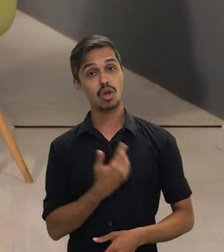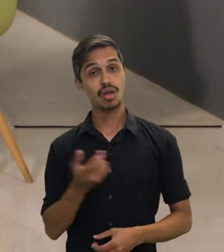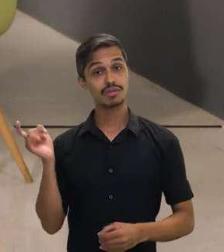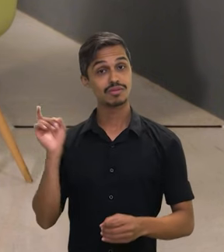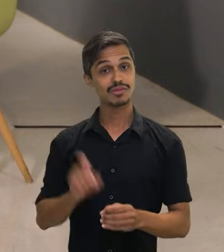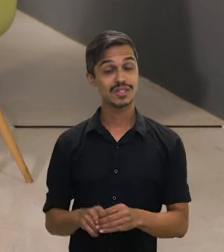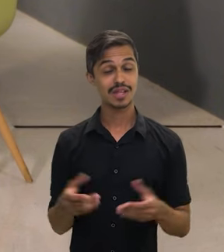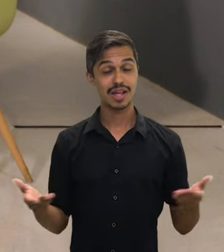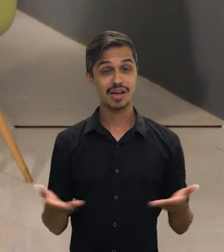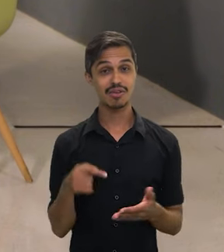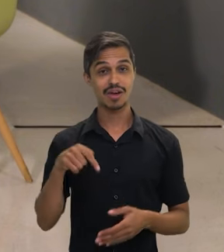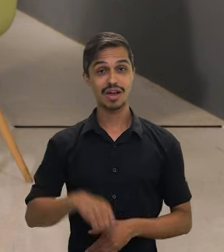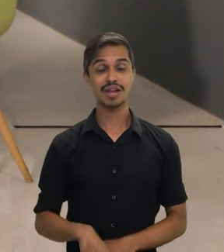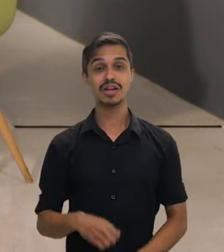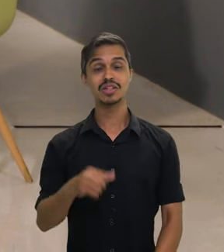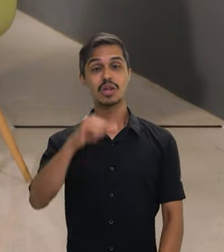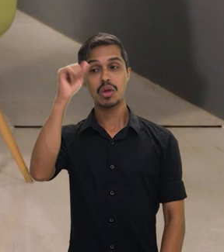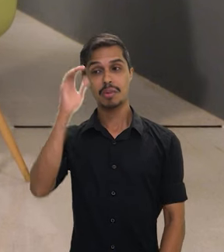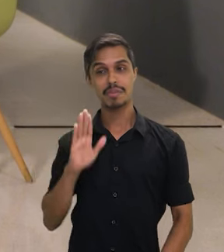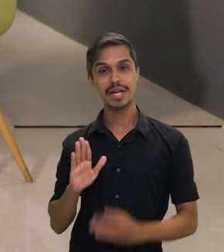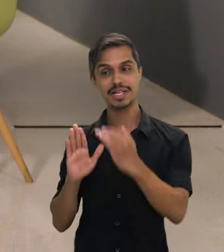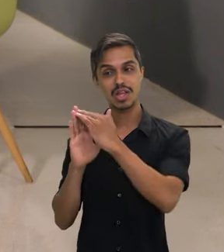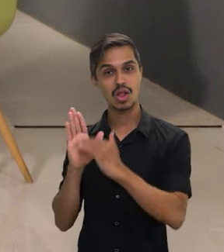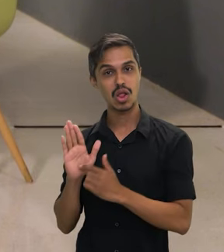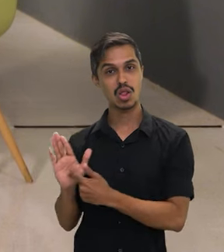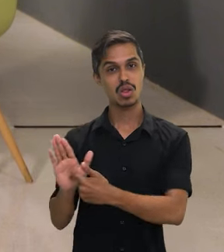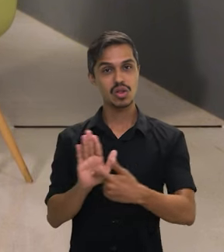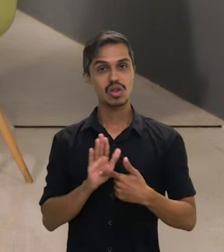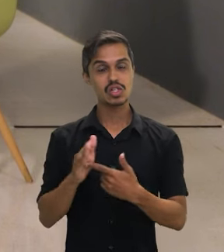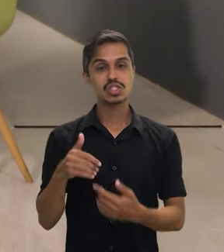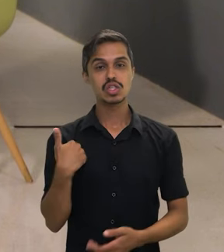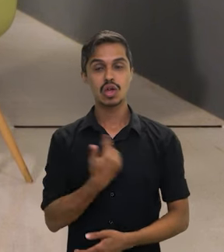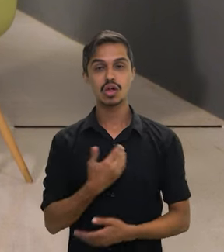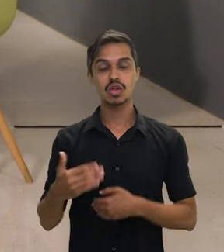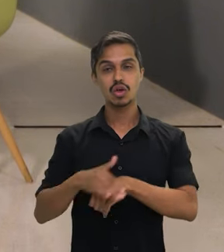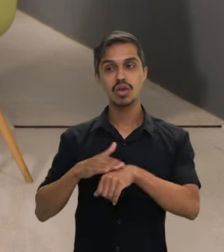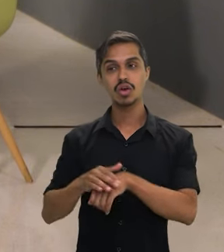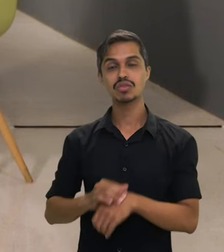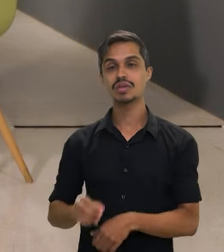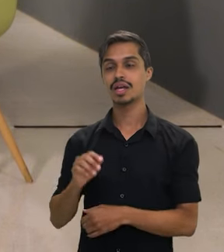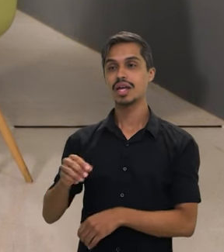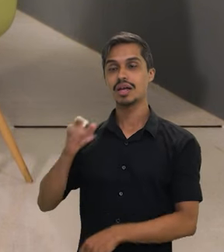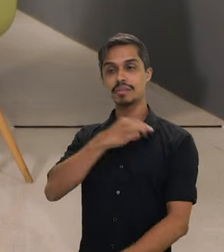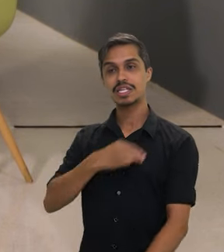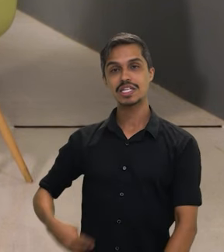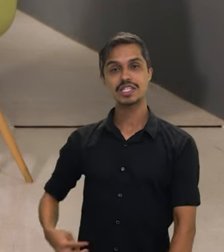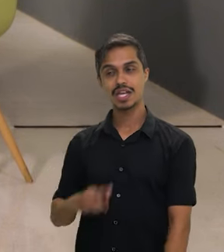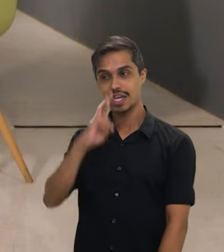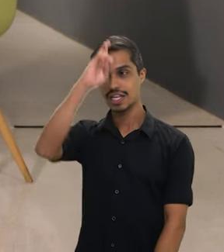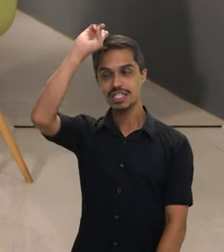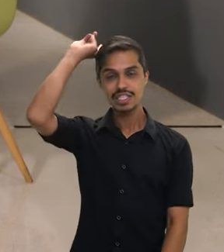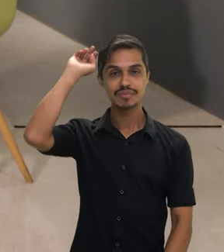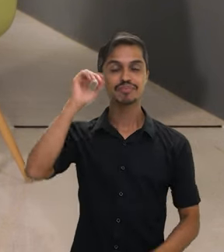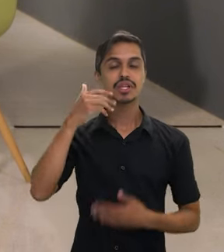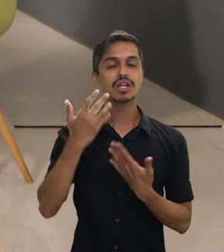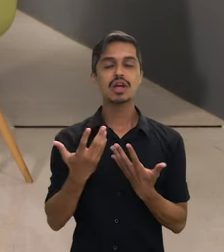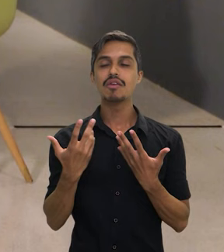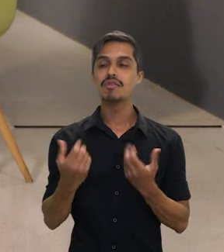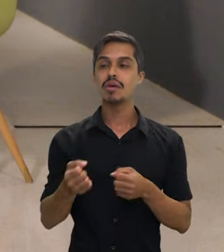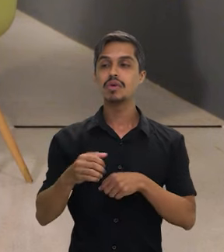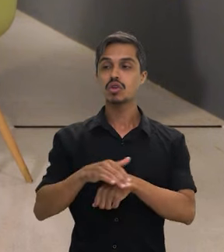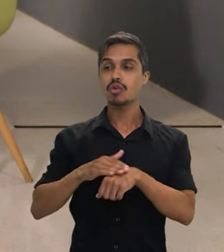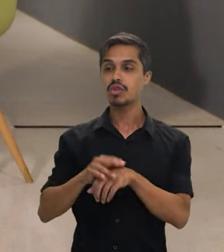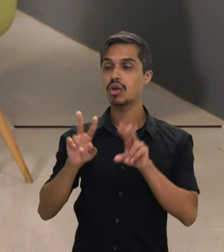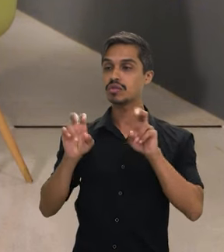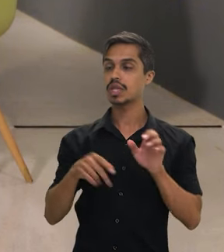Estamos de volta aqui no Brasil em Pauta, hoje conversando com a ministra Aniele Franco. Ministra, agora a gente vai falar um